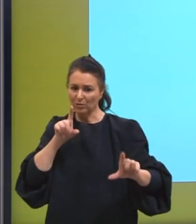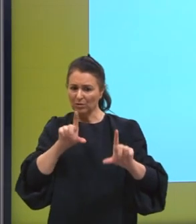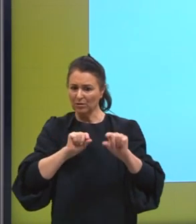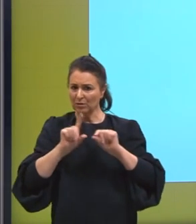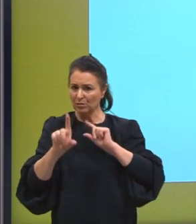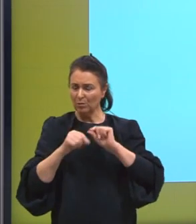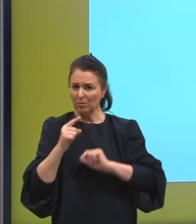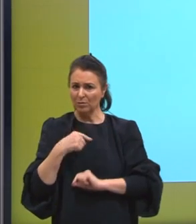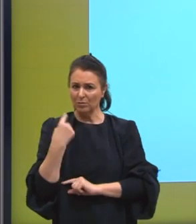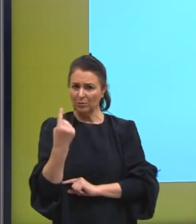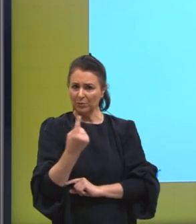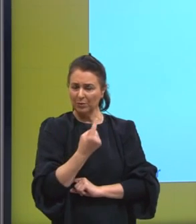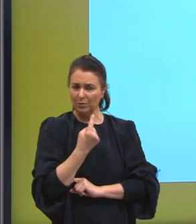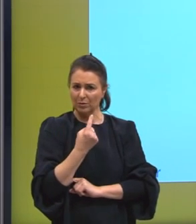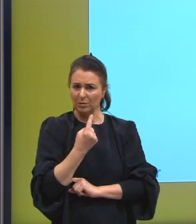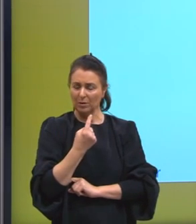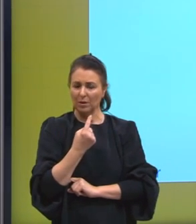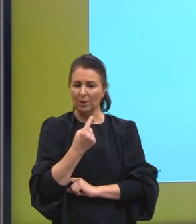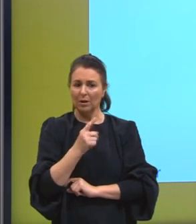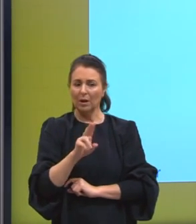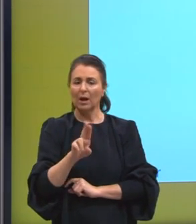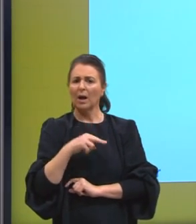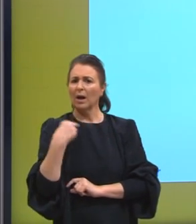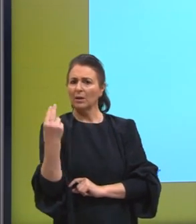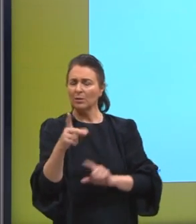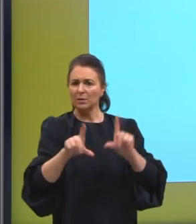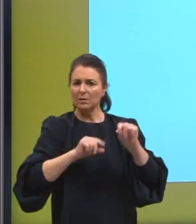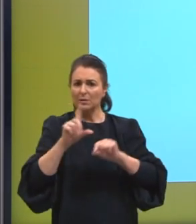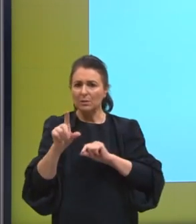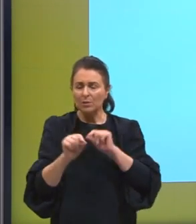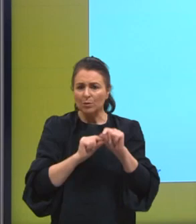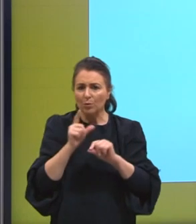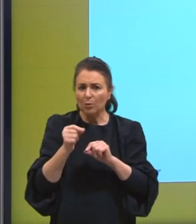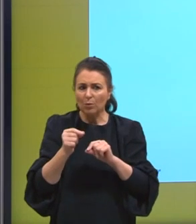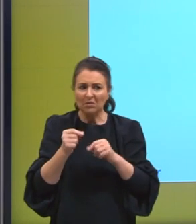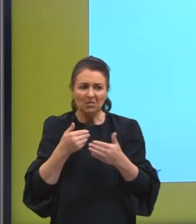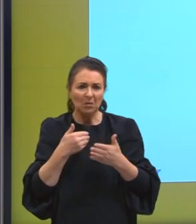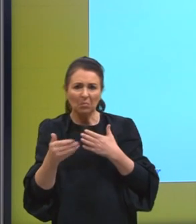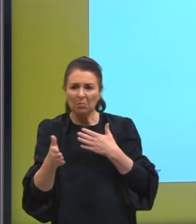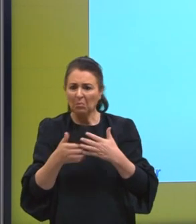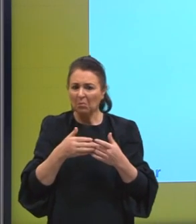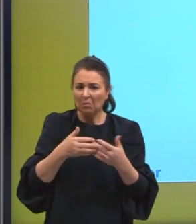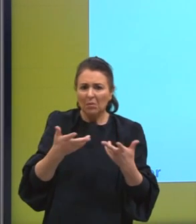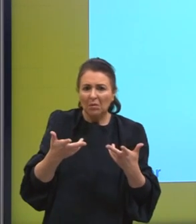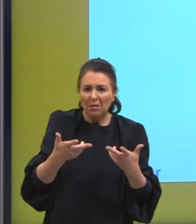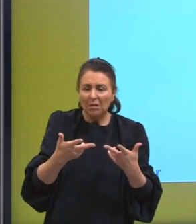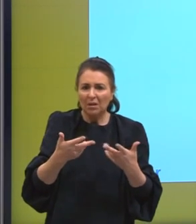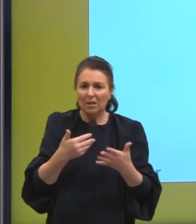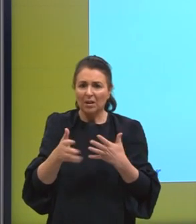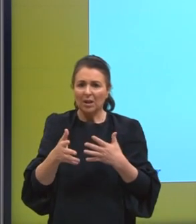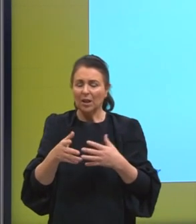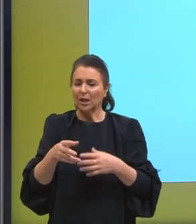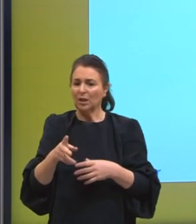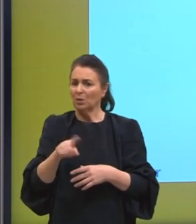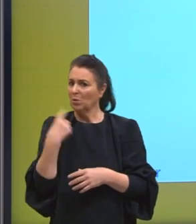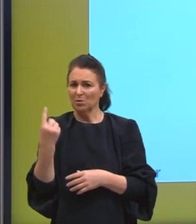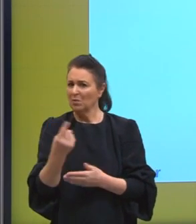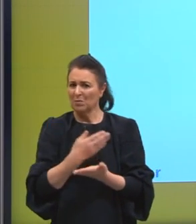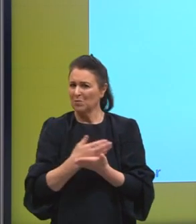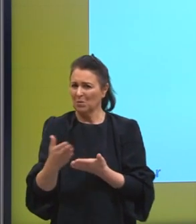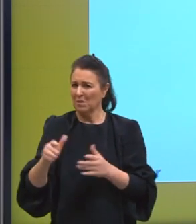dependia depende, né? nossas escolhas são impetradas pelo acaso e não podemos de modo algum nos tornar melhores